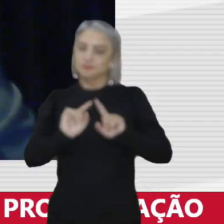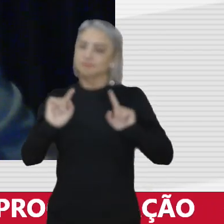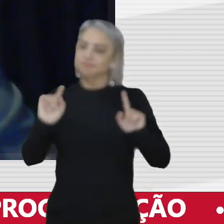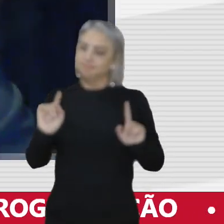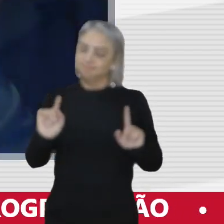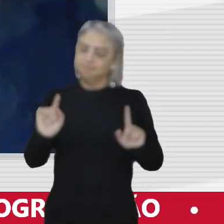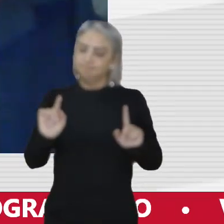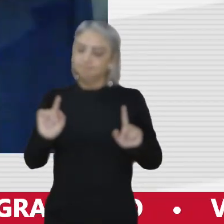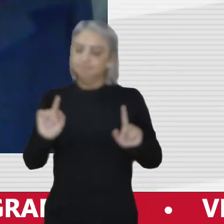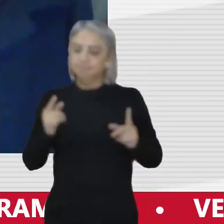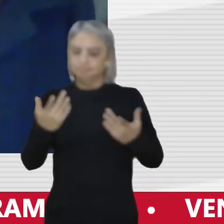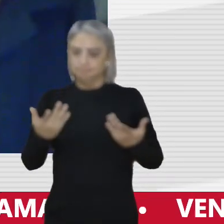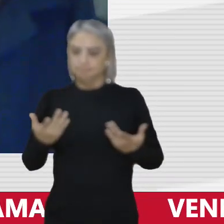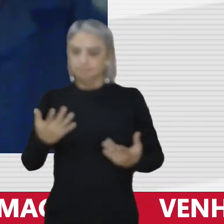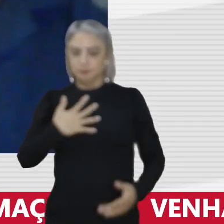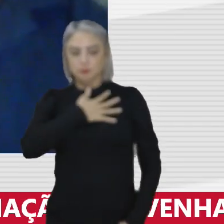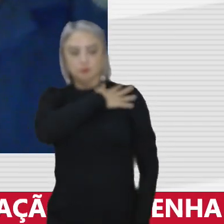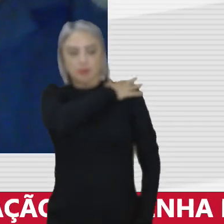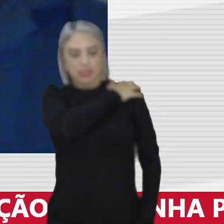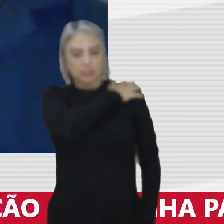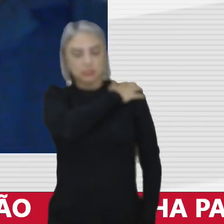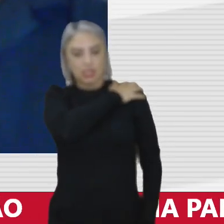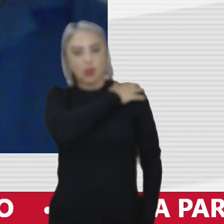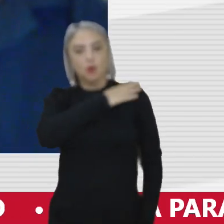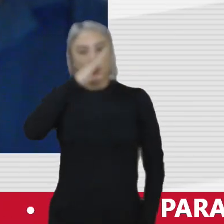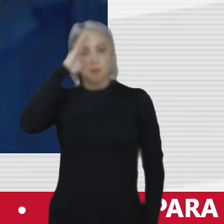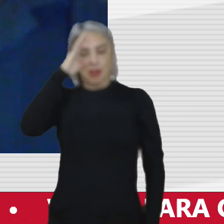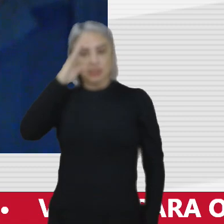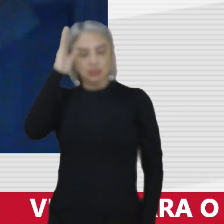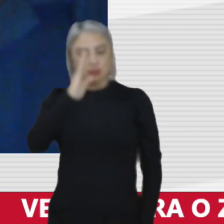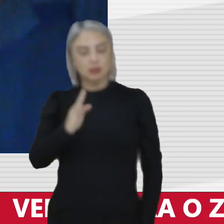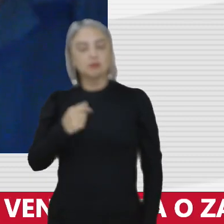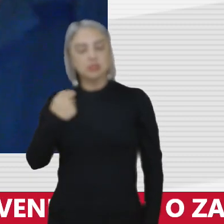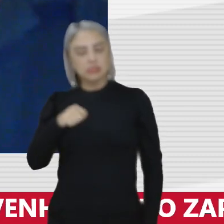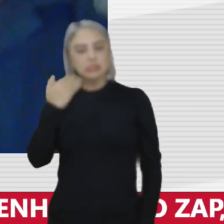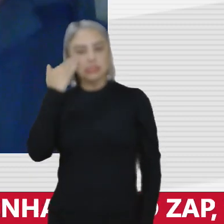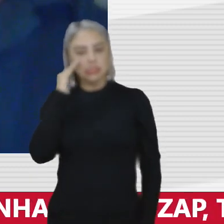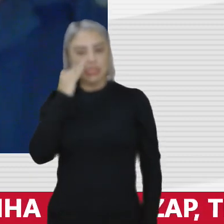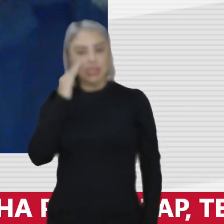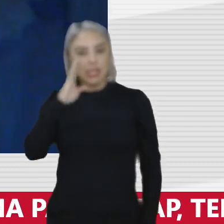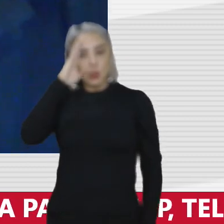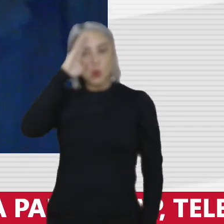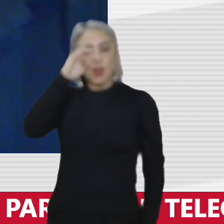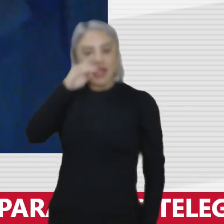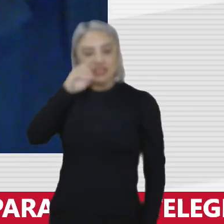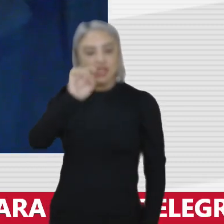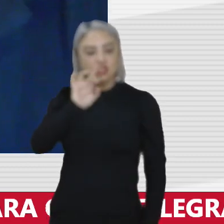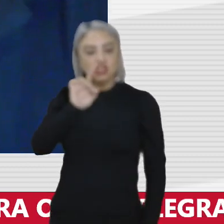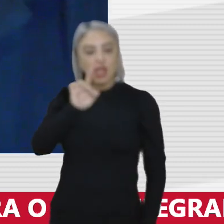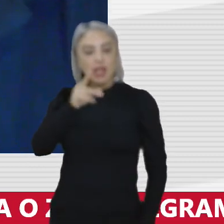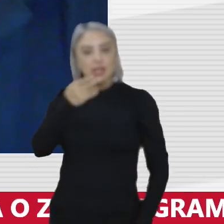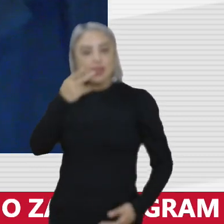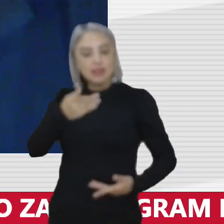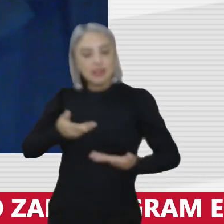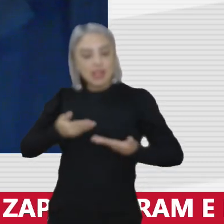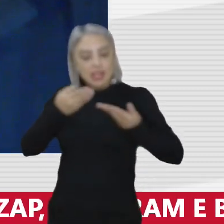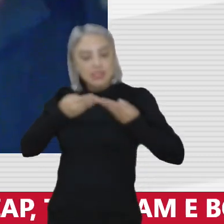assim como o Marechal Lott o exército brasileiro precisa entender que o exército serve a democracia